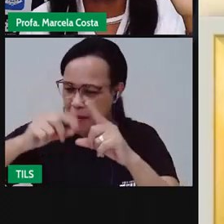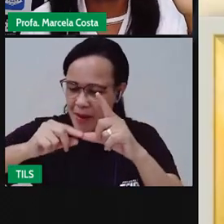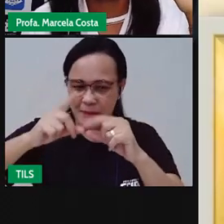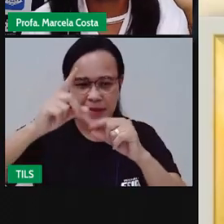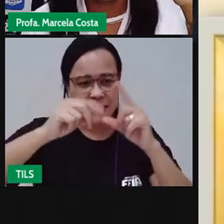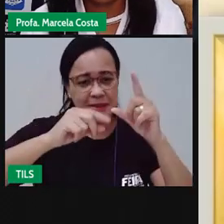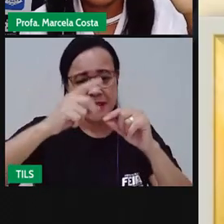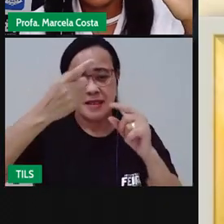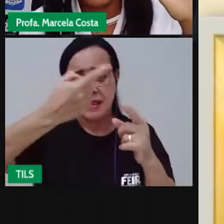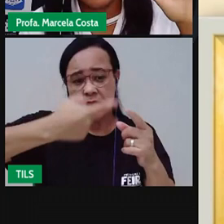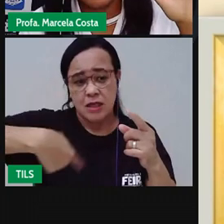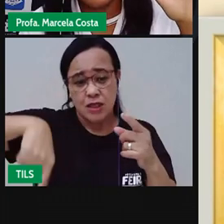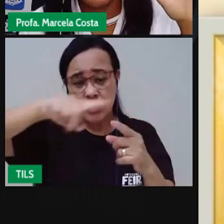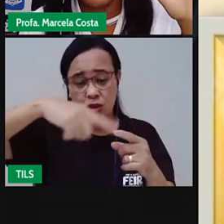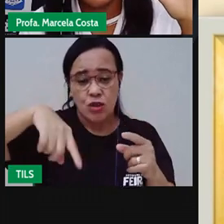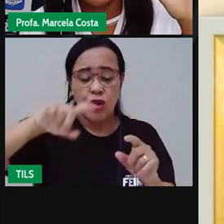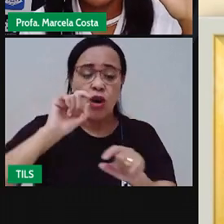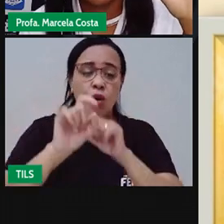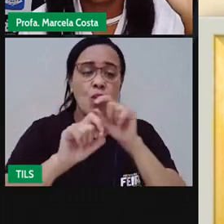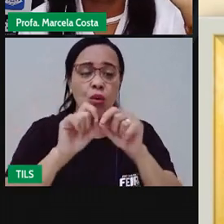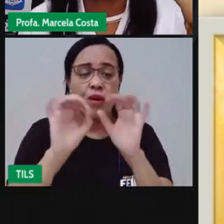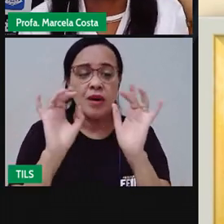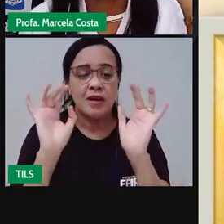Nós somos os dedos.